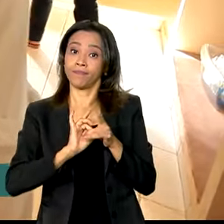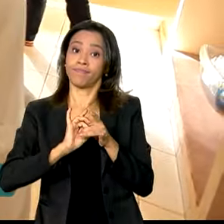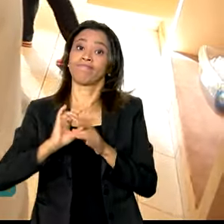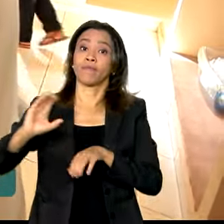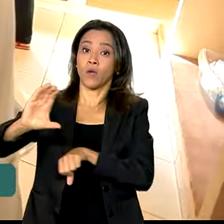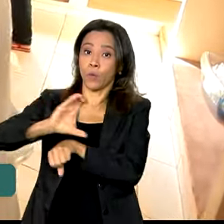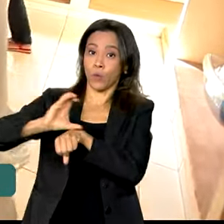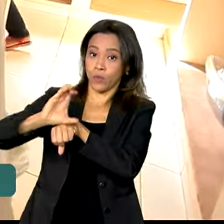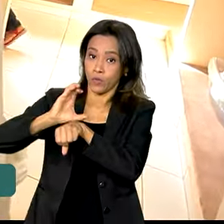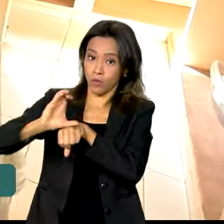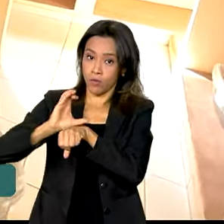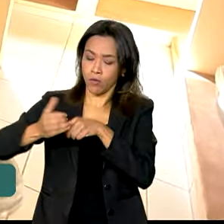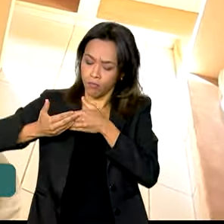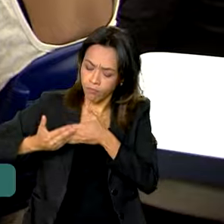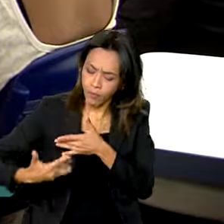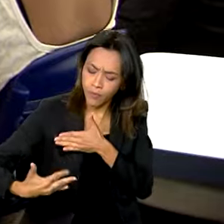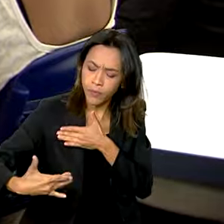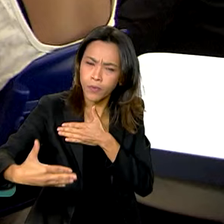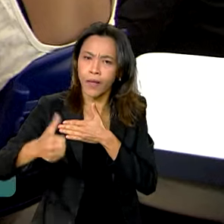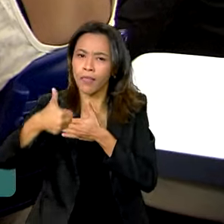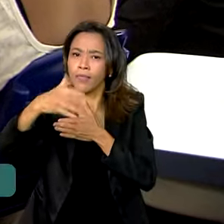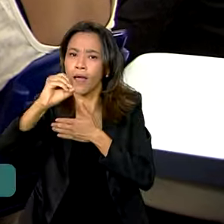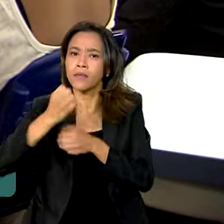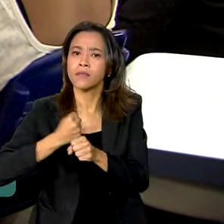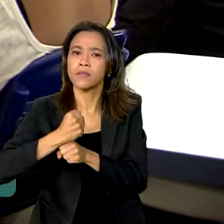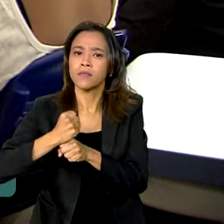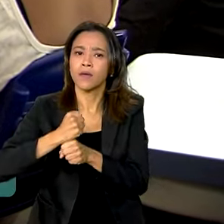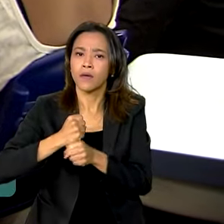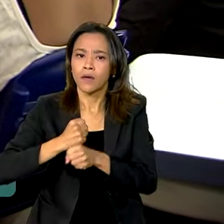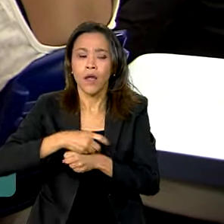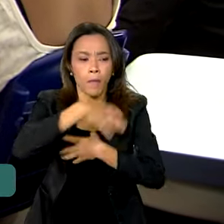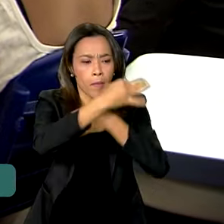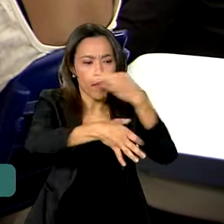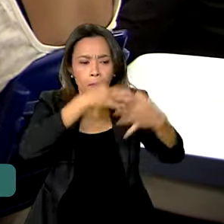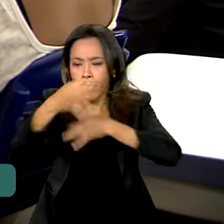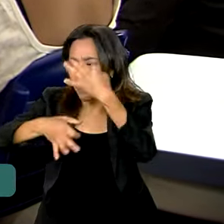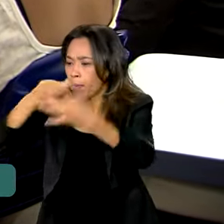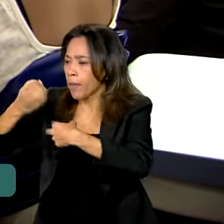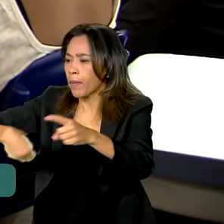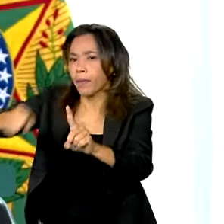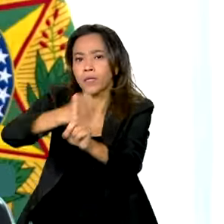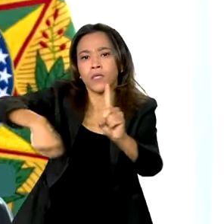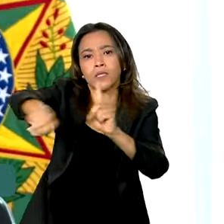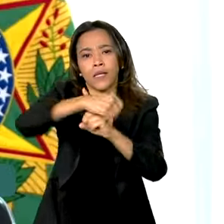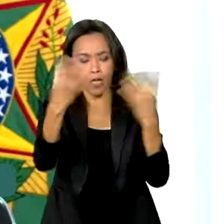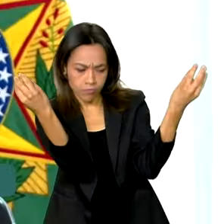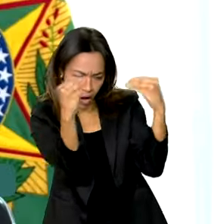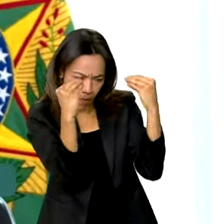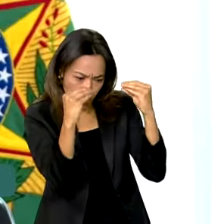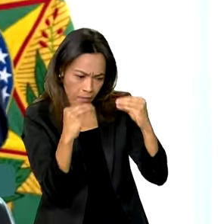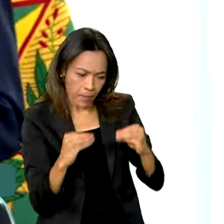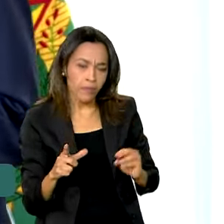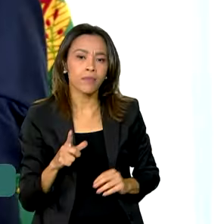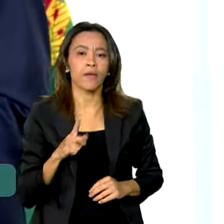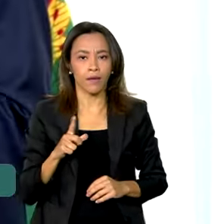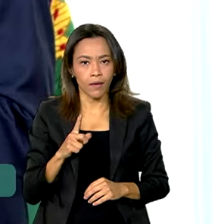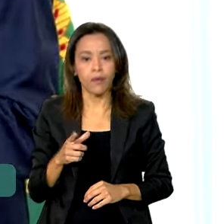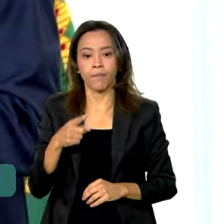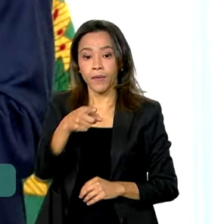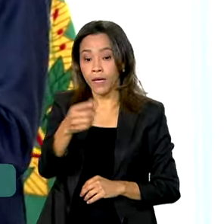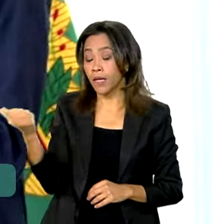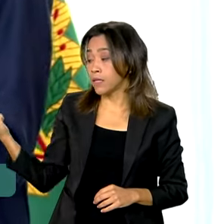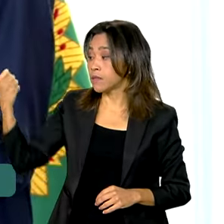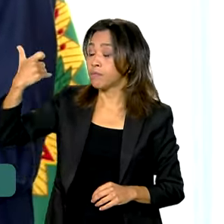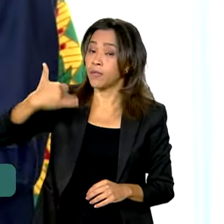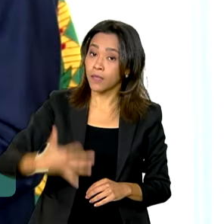vale para os próximos 10 anos e é construído com a participação da sociedade civil organizada. Não há espaço nesse